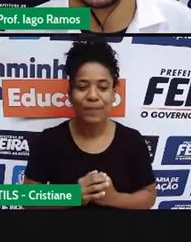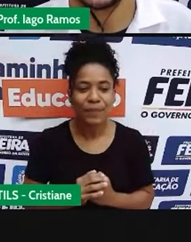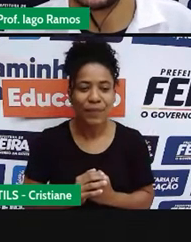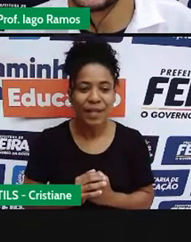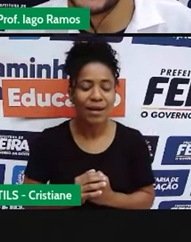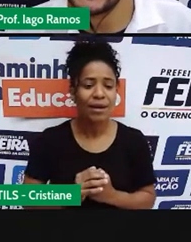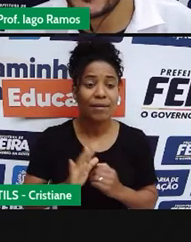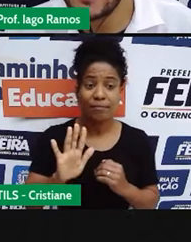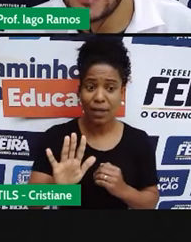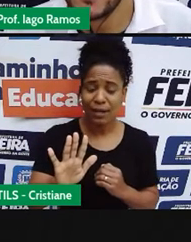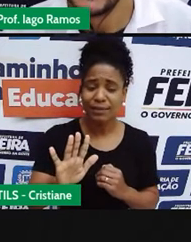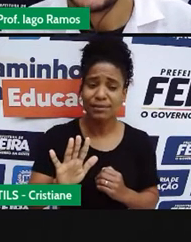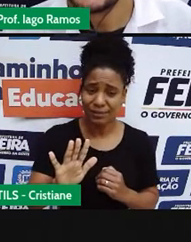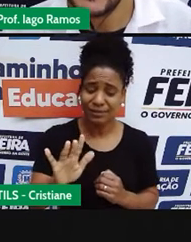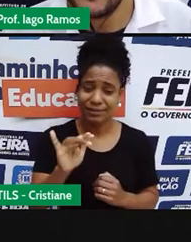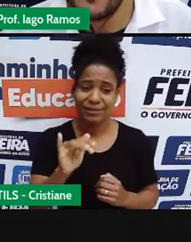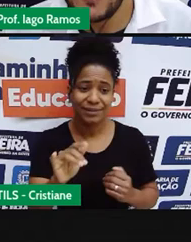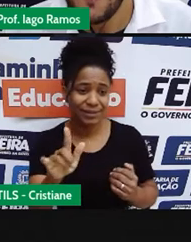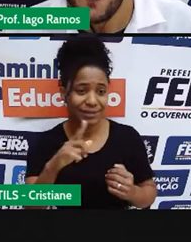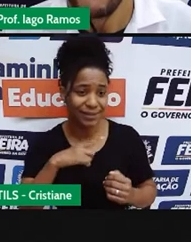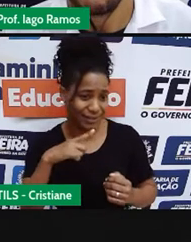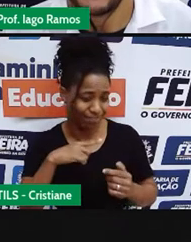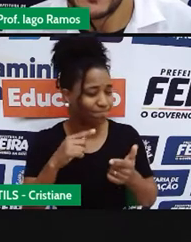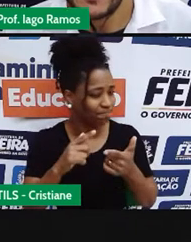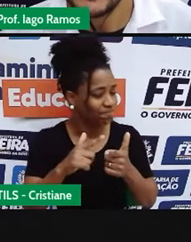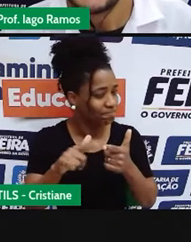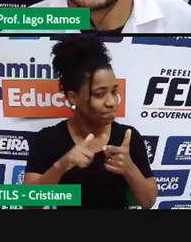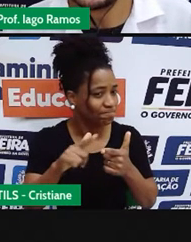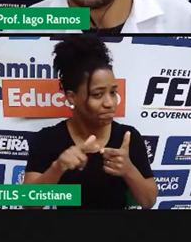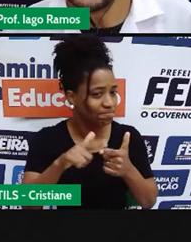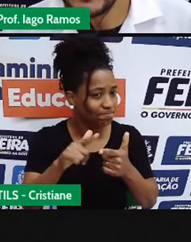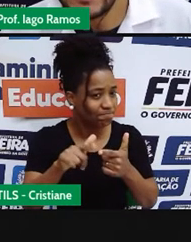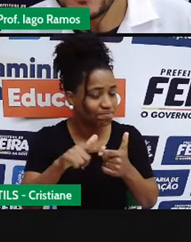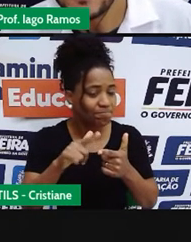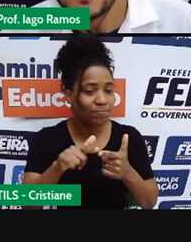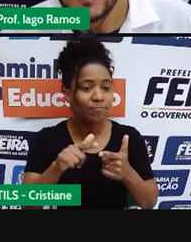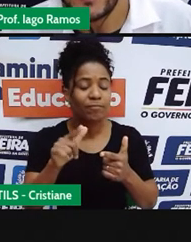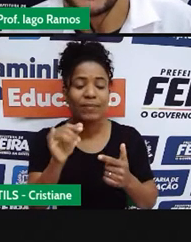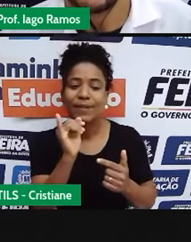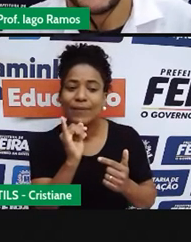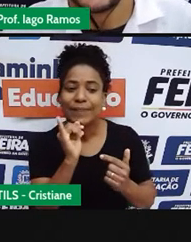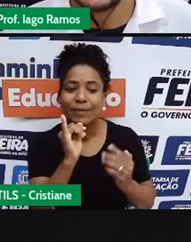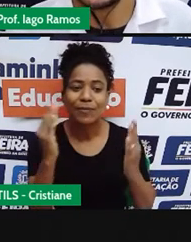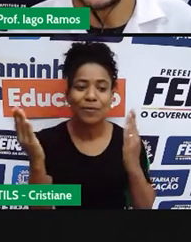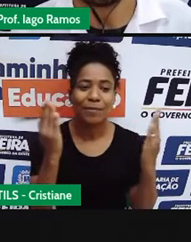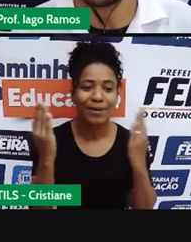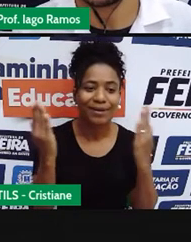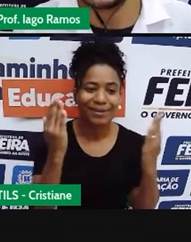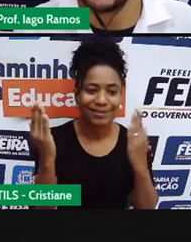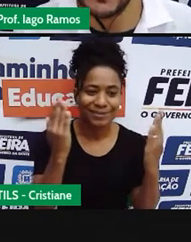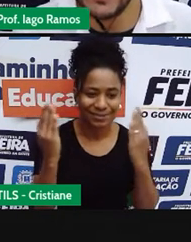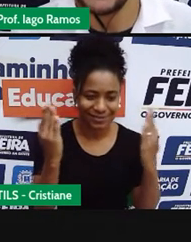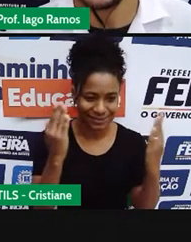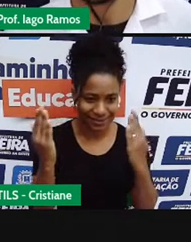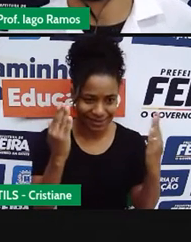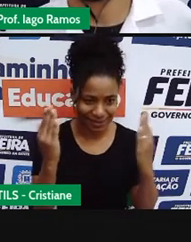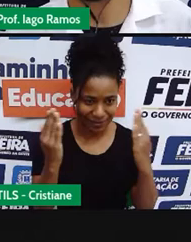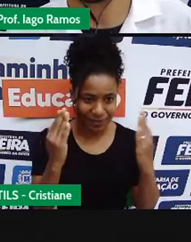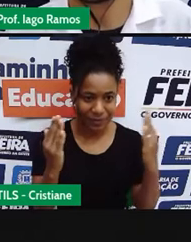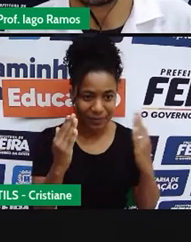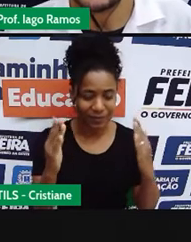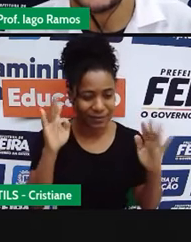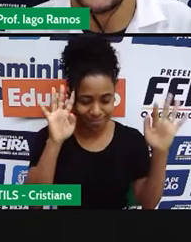situações hipotéticas servem para simular, né? Para se aproximar